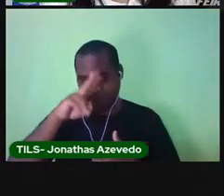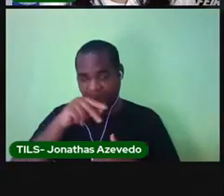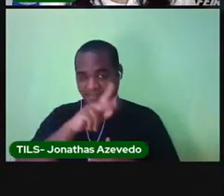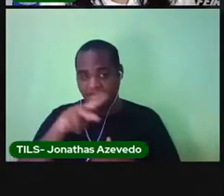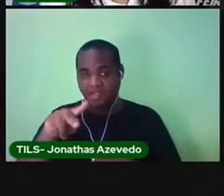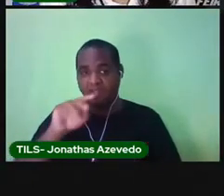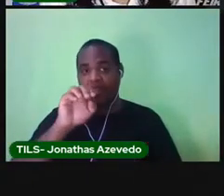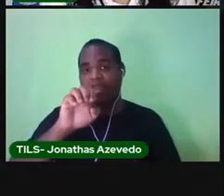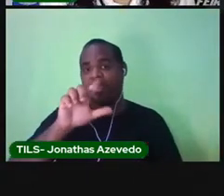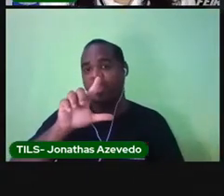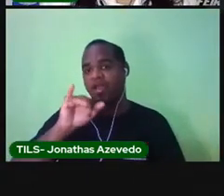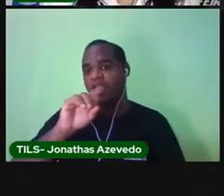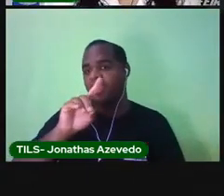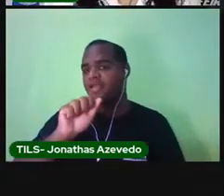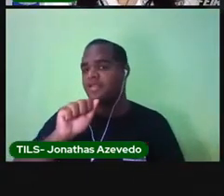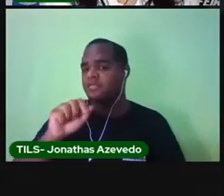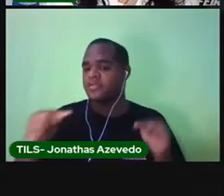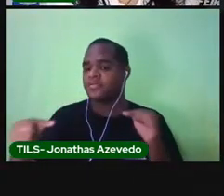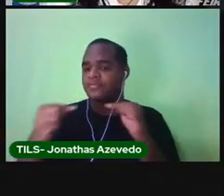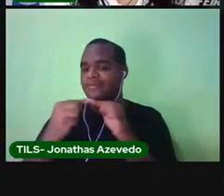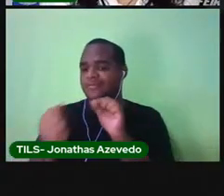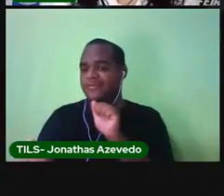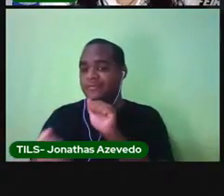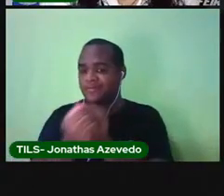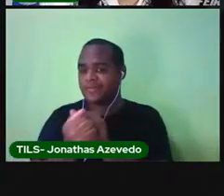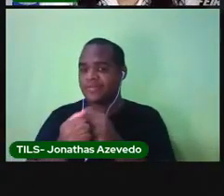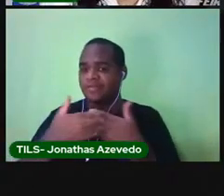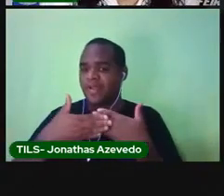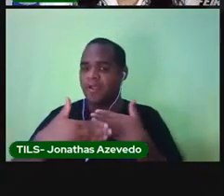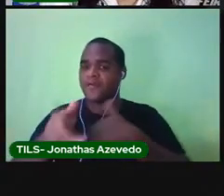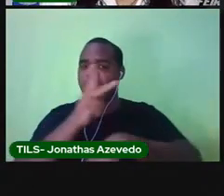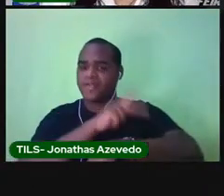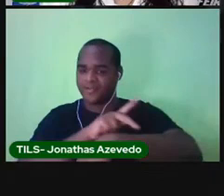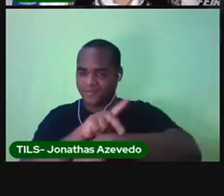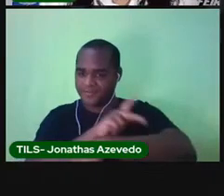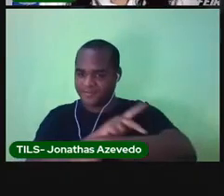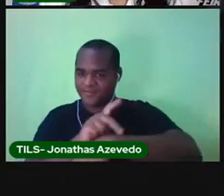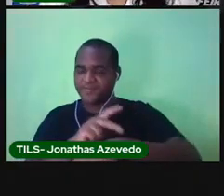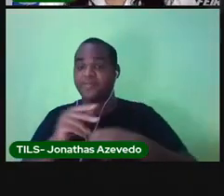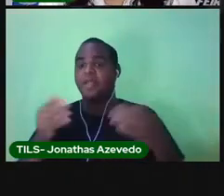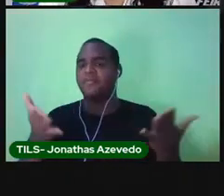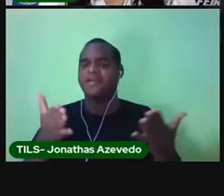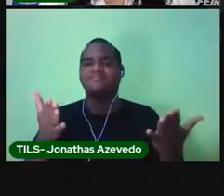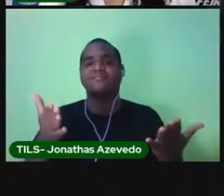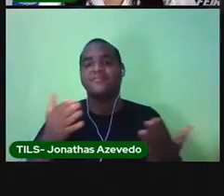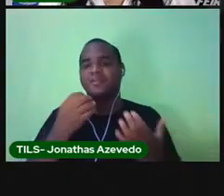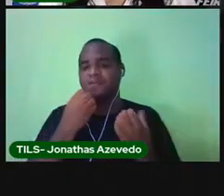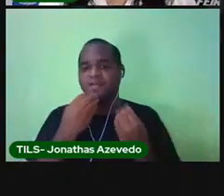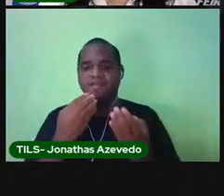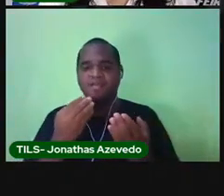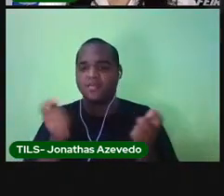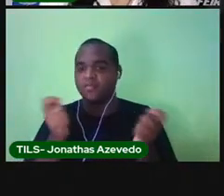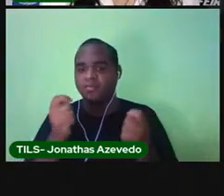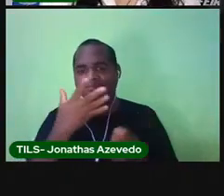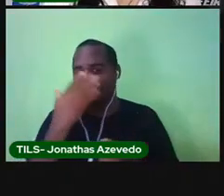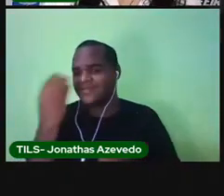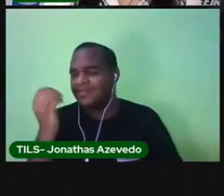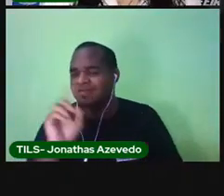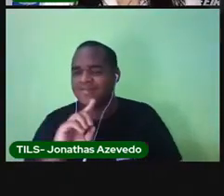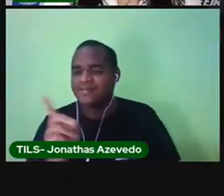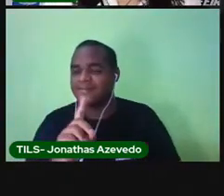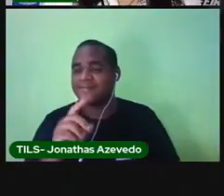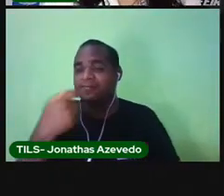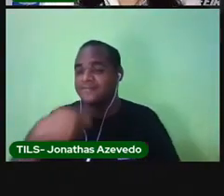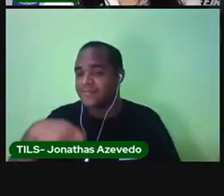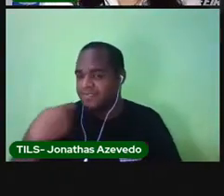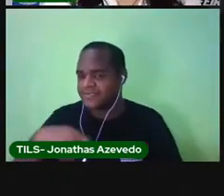faz com vocês aqui, faz parte do nosso percurso pedagógico. Mas você não pode esquecer. Você tem que